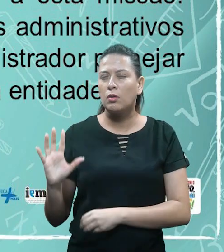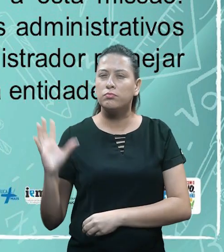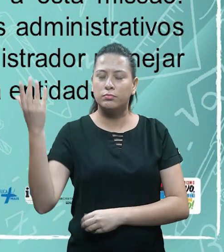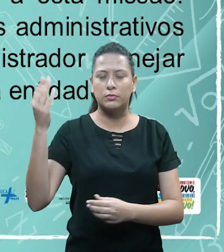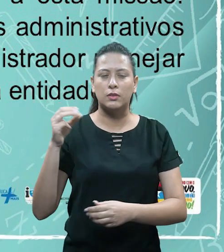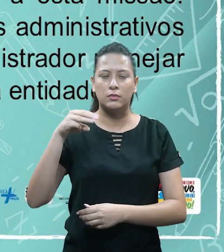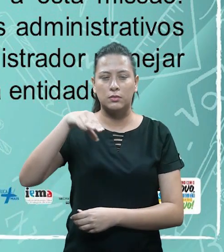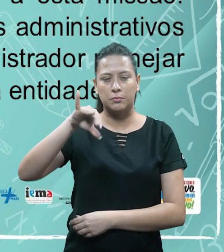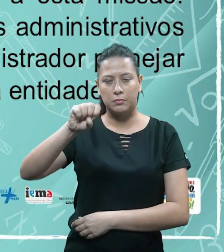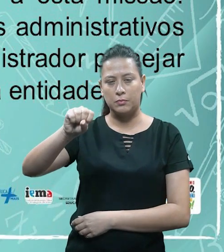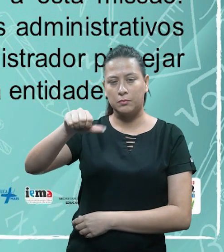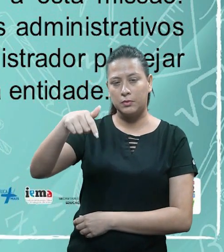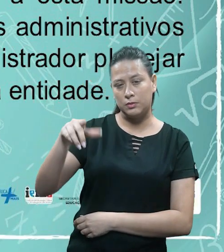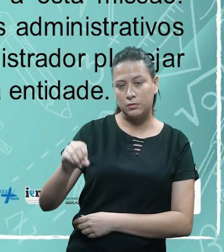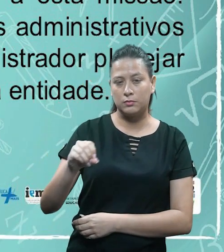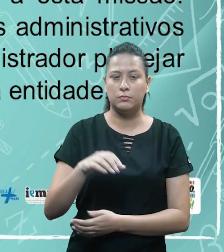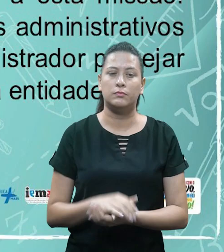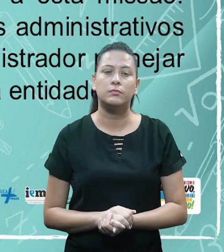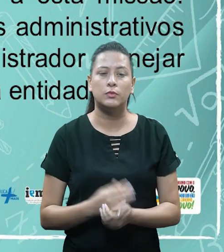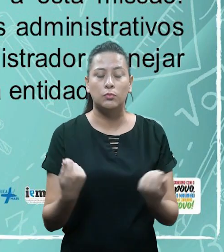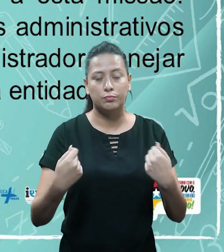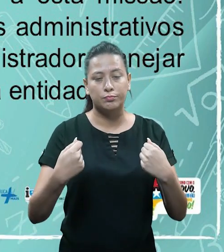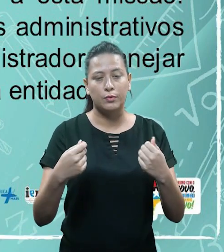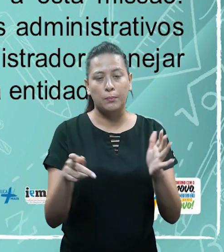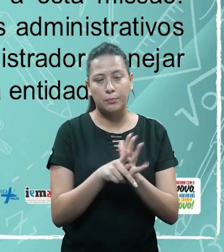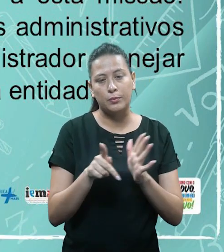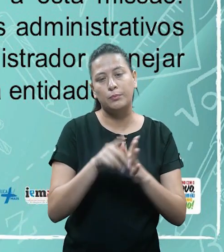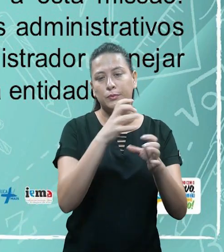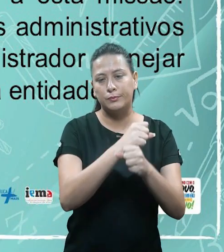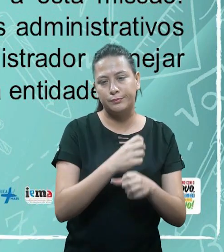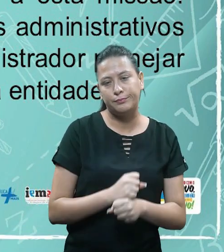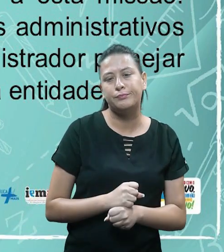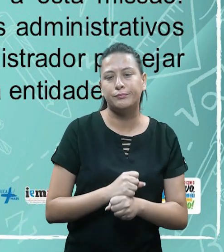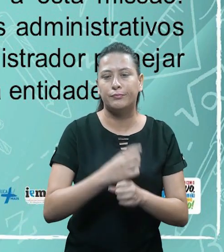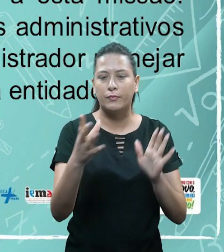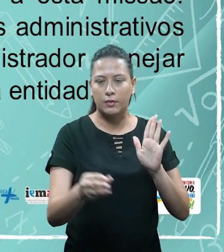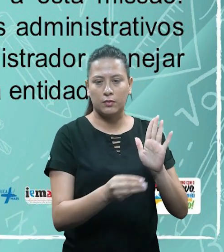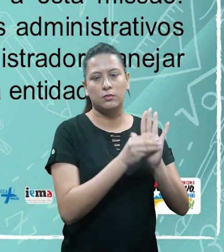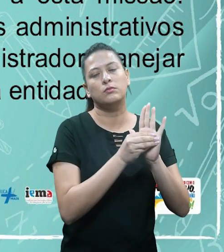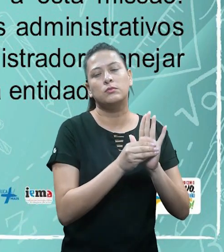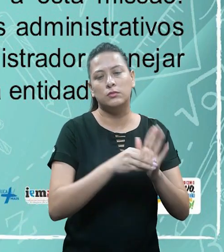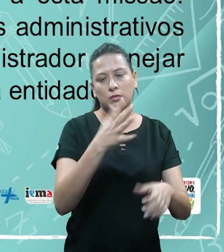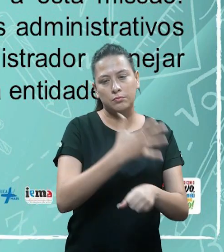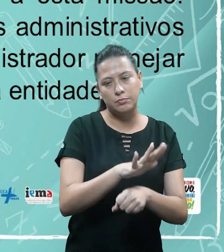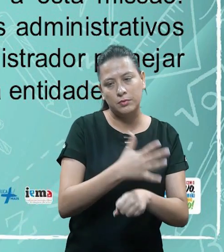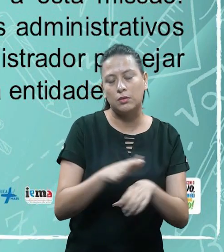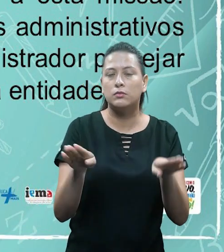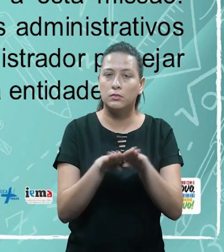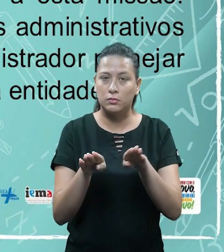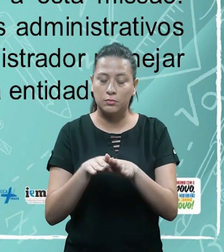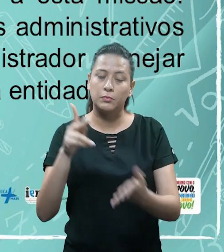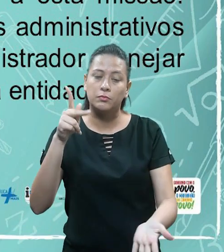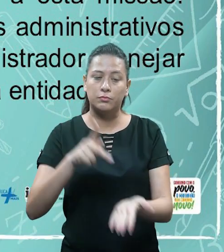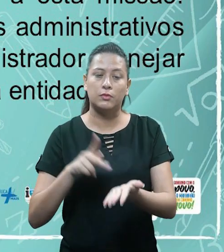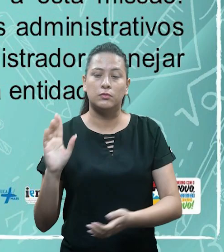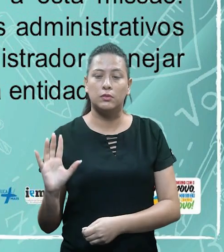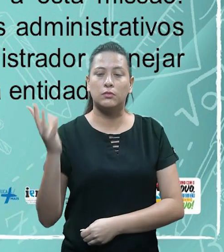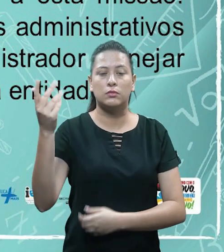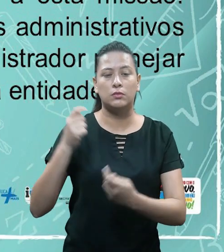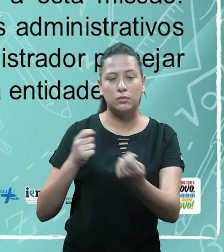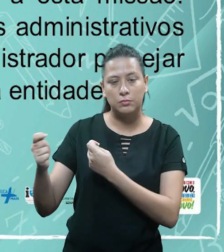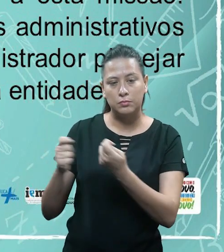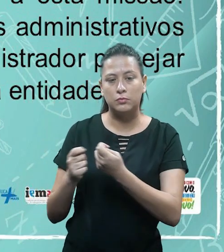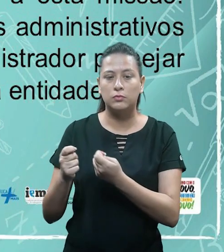Então, compete a contabilidade registrar os atos e fatos administrativos e produzir informações que possibilitem o administrador